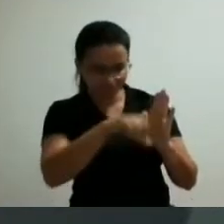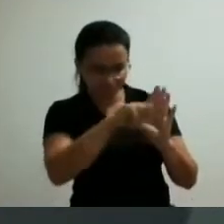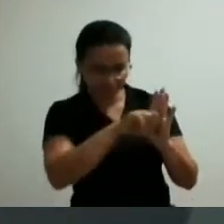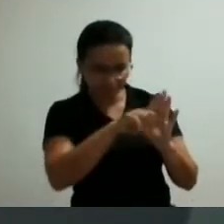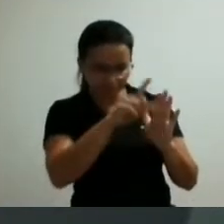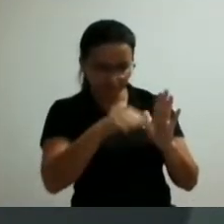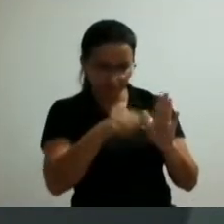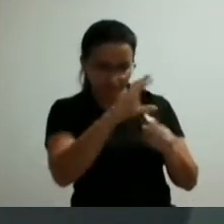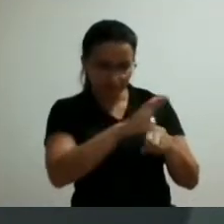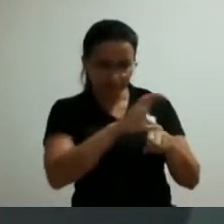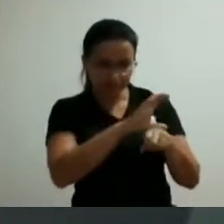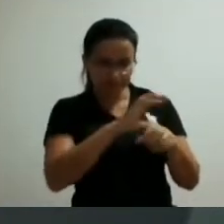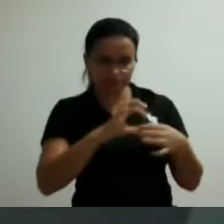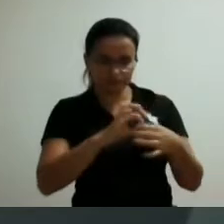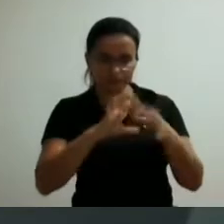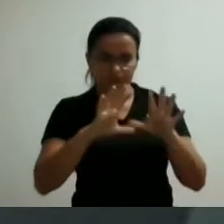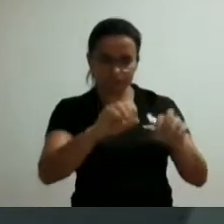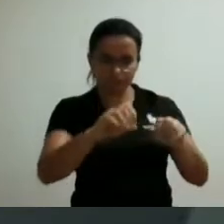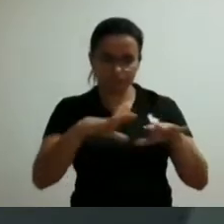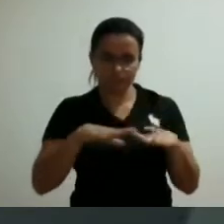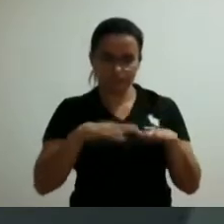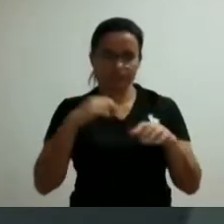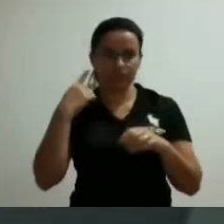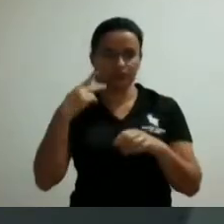para o plenário vereador pardal